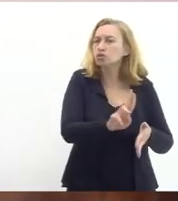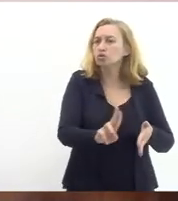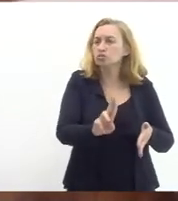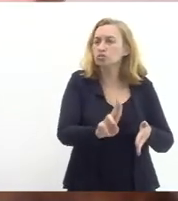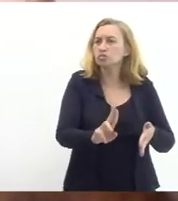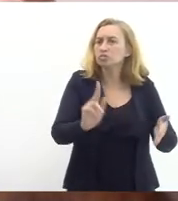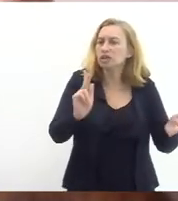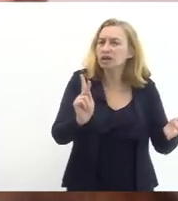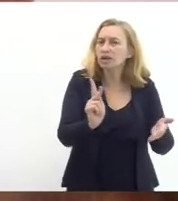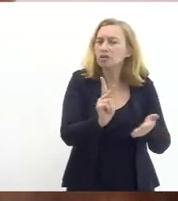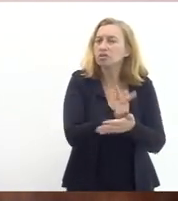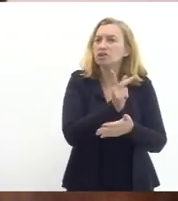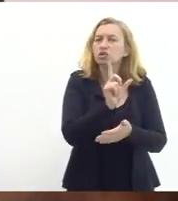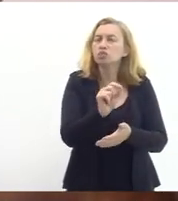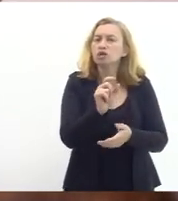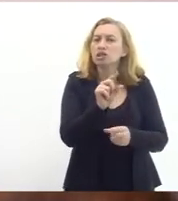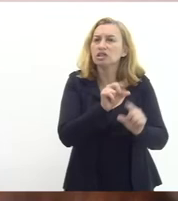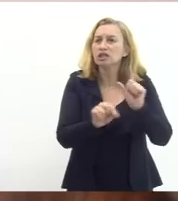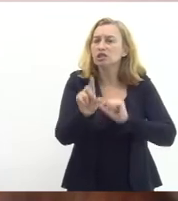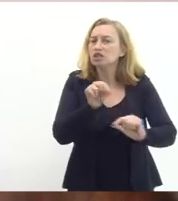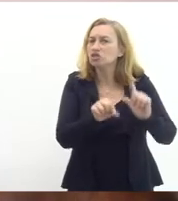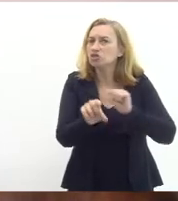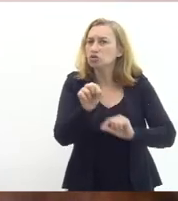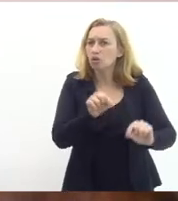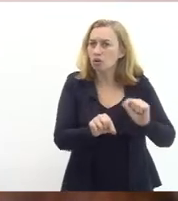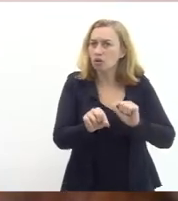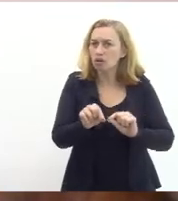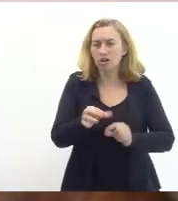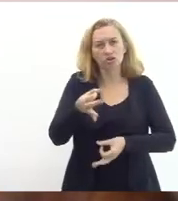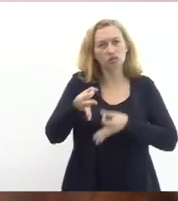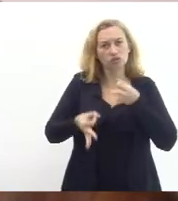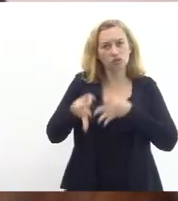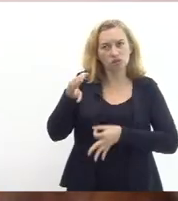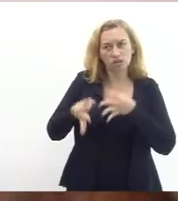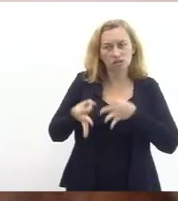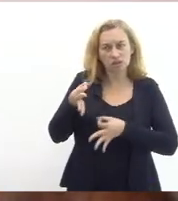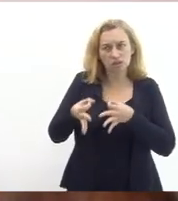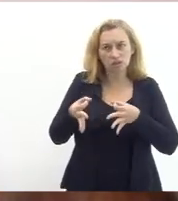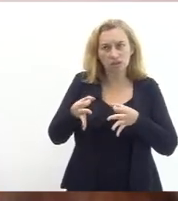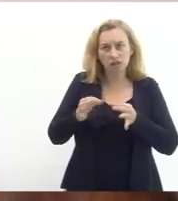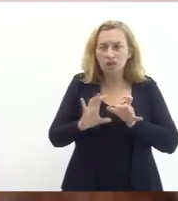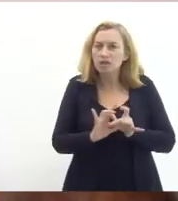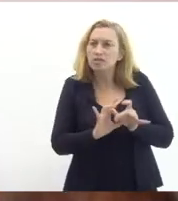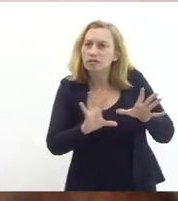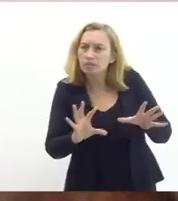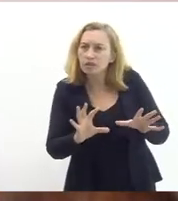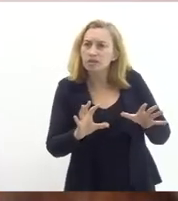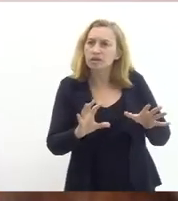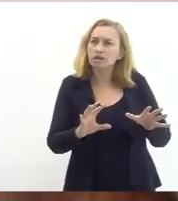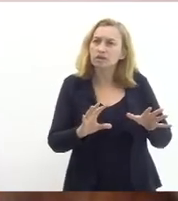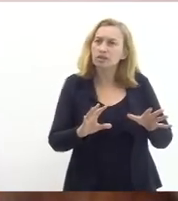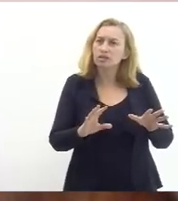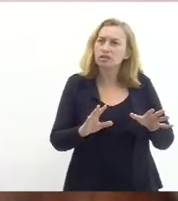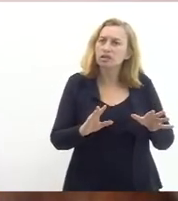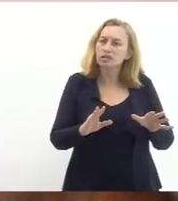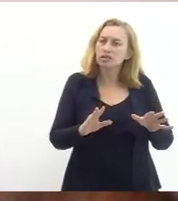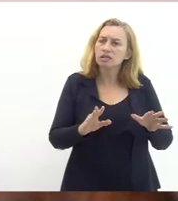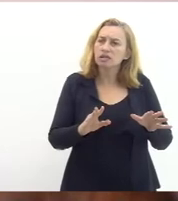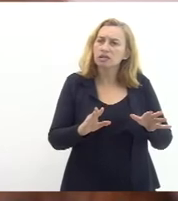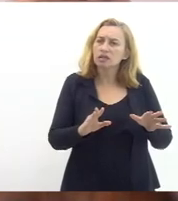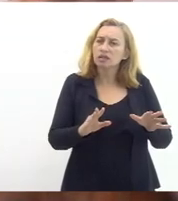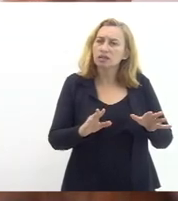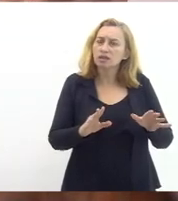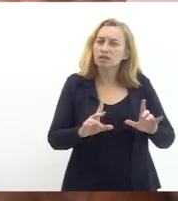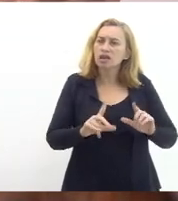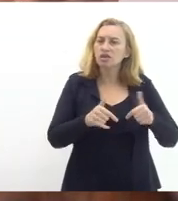decisões na esfera judicial que lhe permitam suplantar óbvias barreiras que estão colocadas nesse momento então